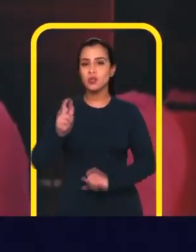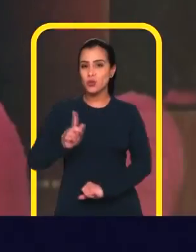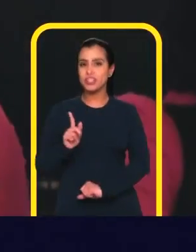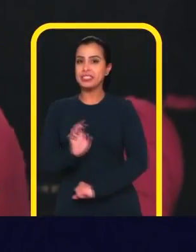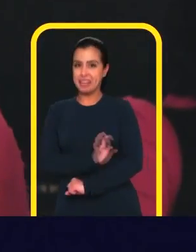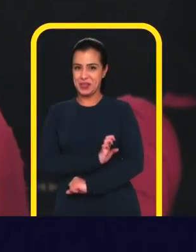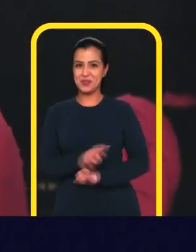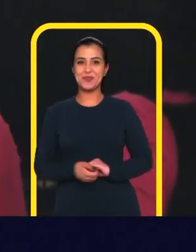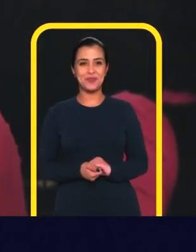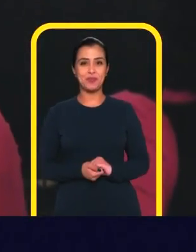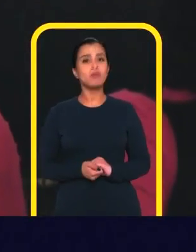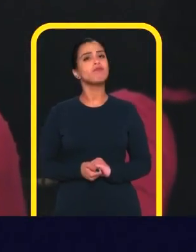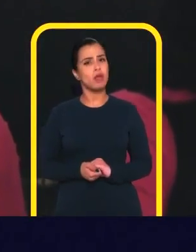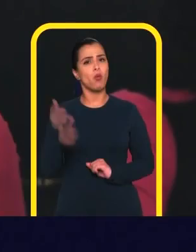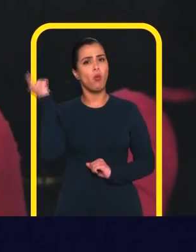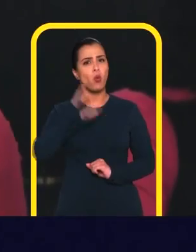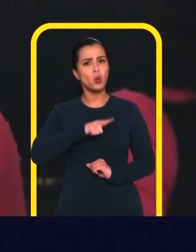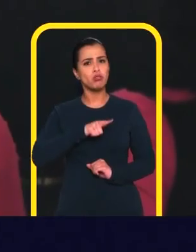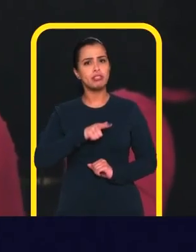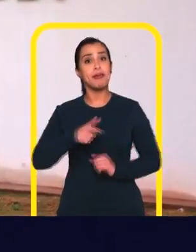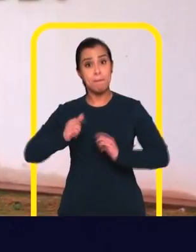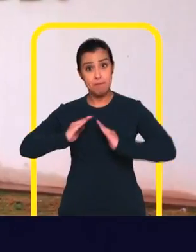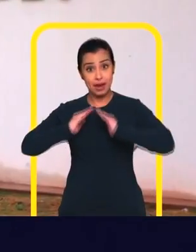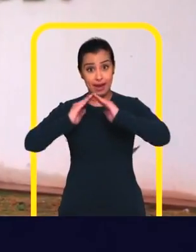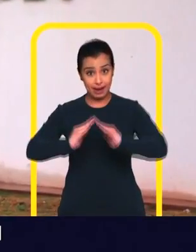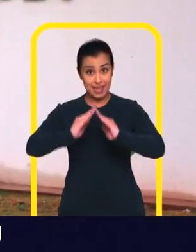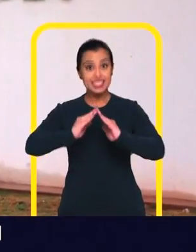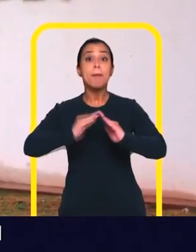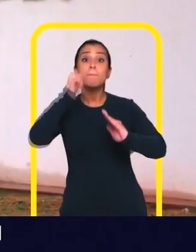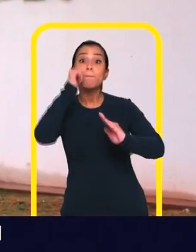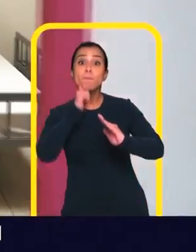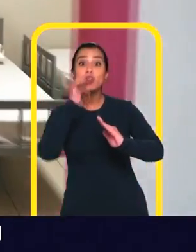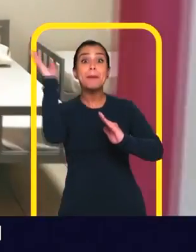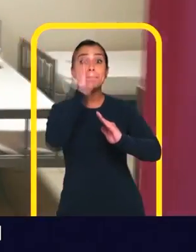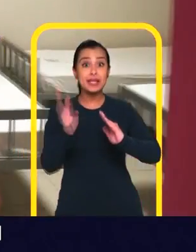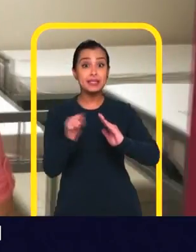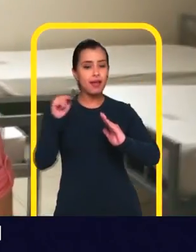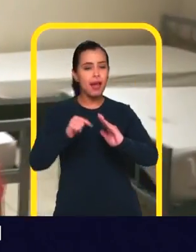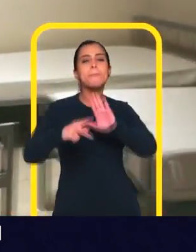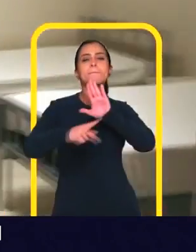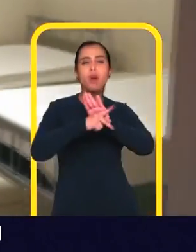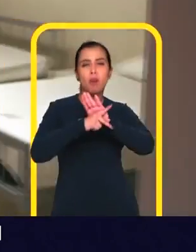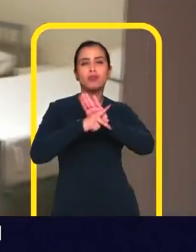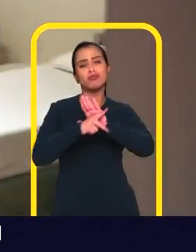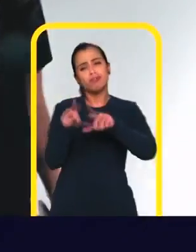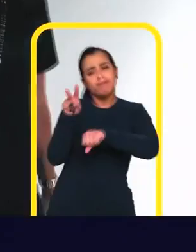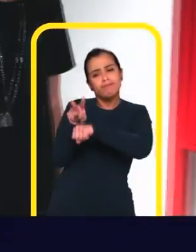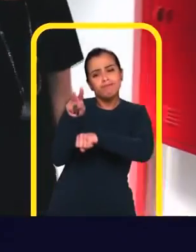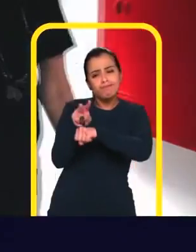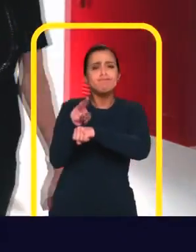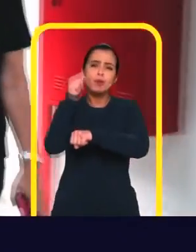a primeira mulher vice-governadora do meu estado E levei para lá a primeira casa da mulher brasileira do Brasil